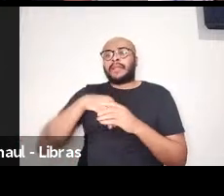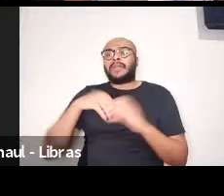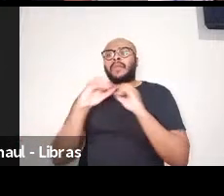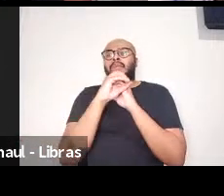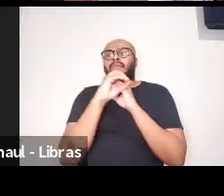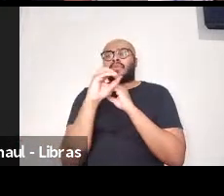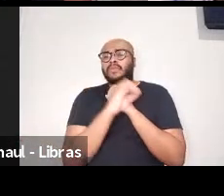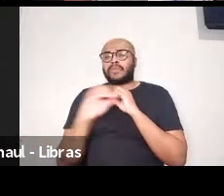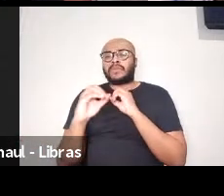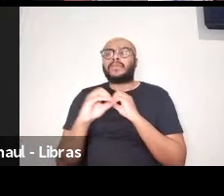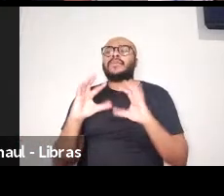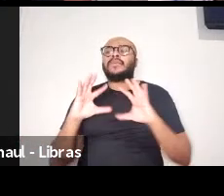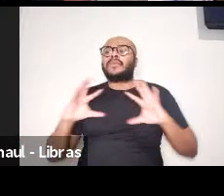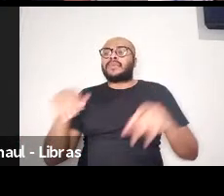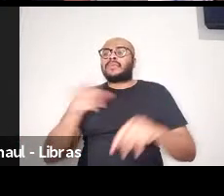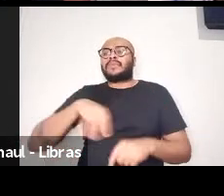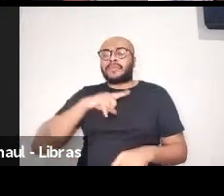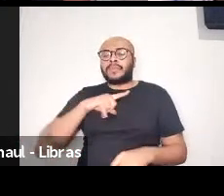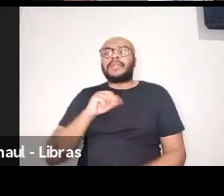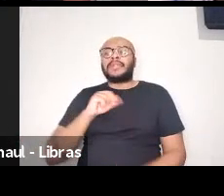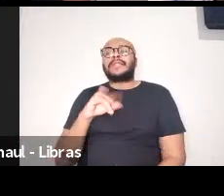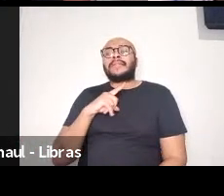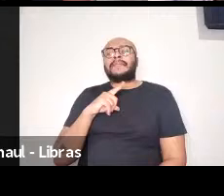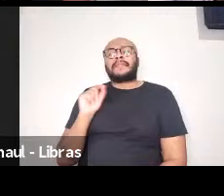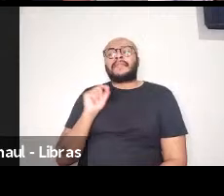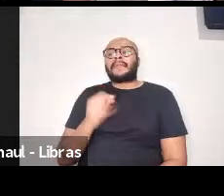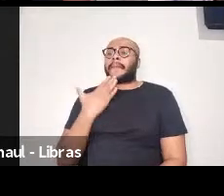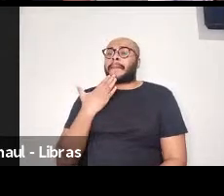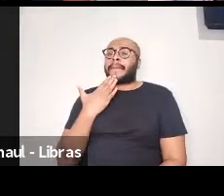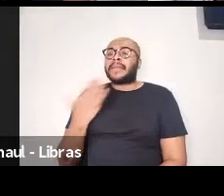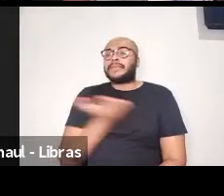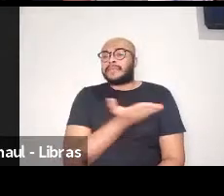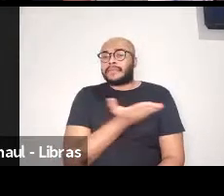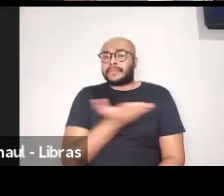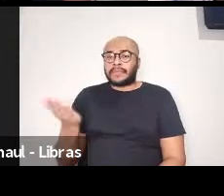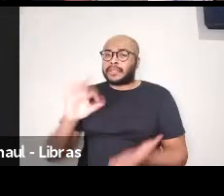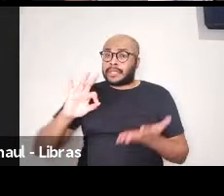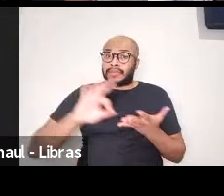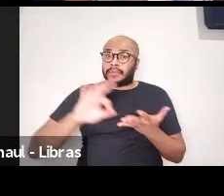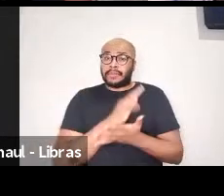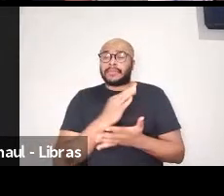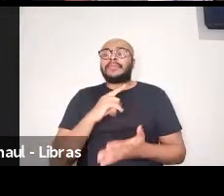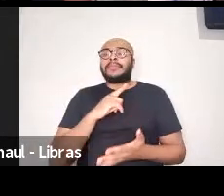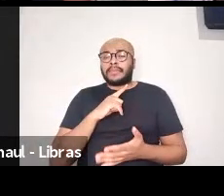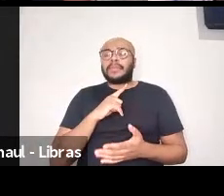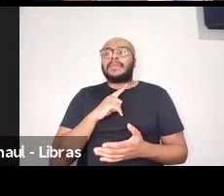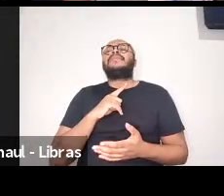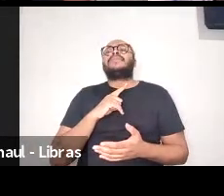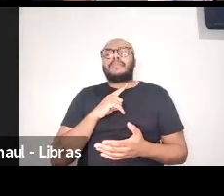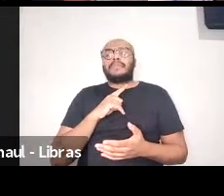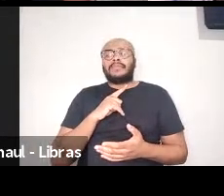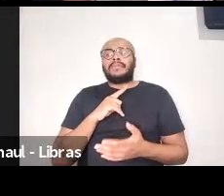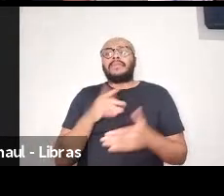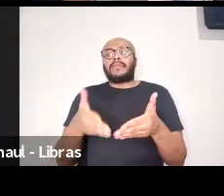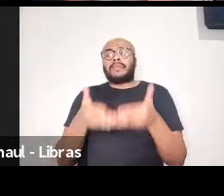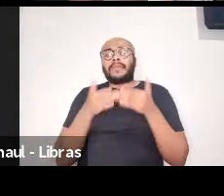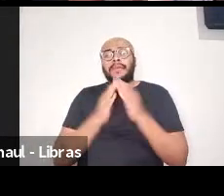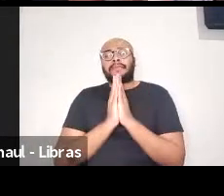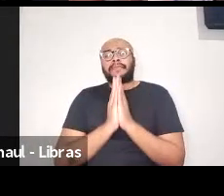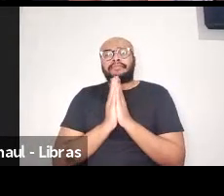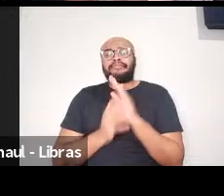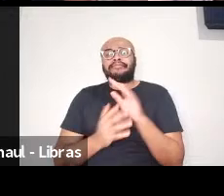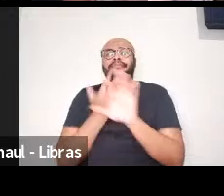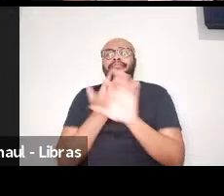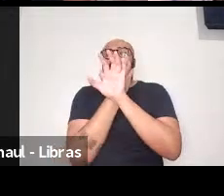participantes, pedimos para quem é participante, é, cursista, mantenha, por enquanto, a câmera